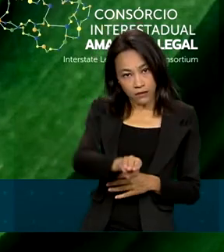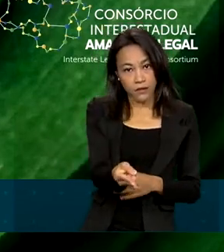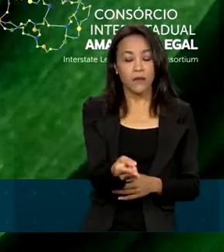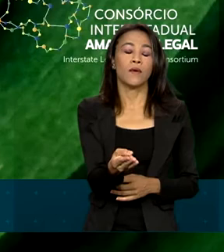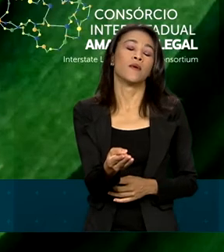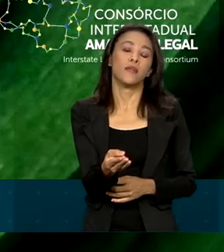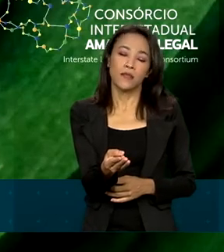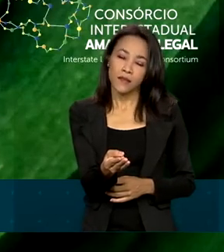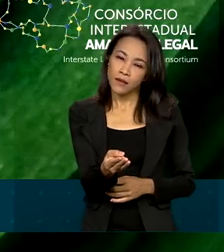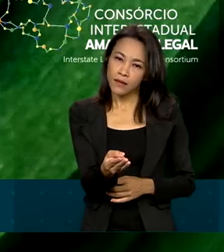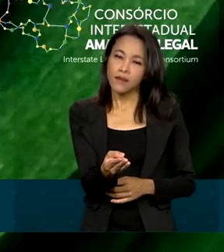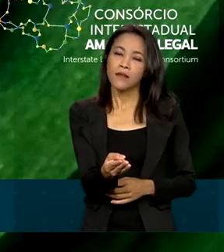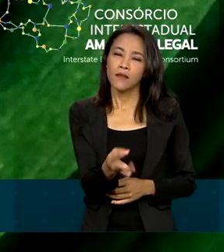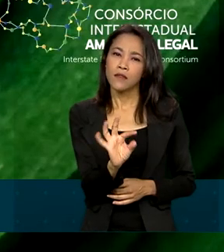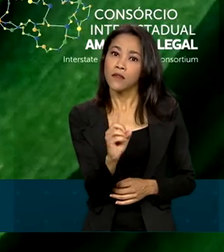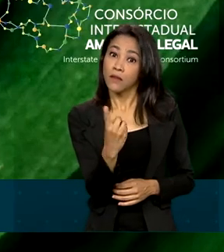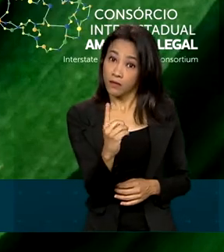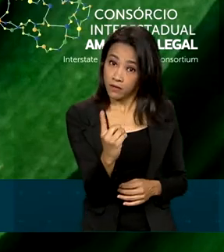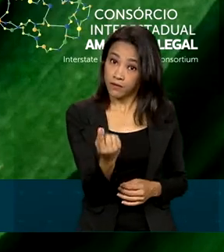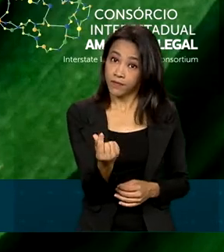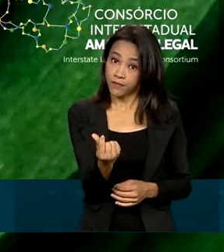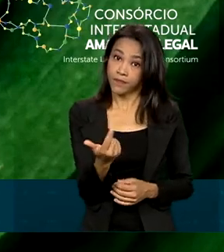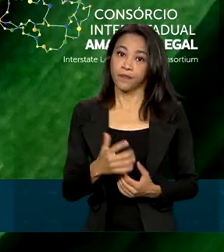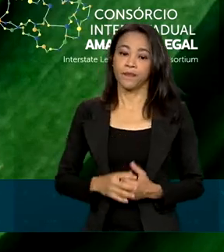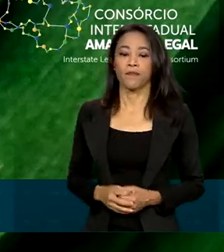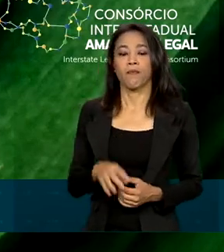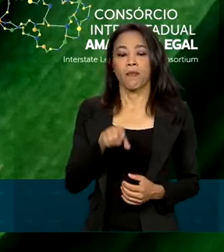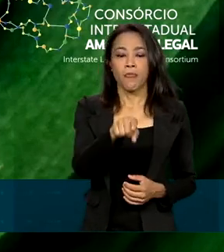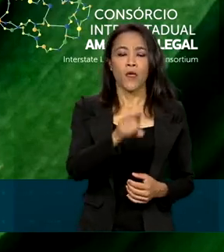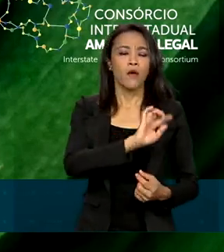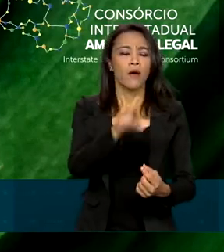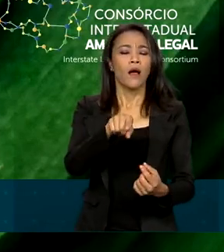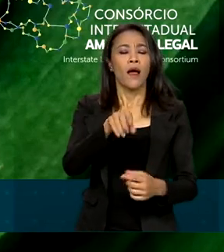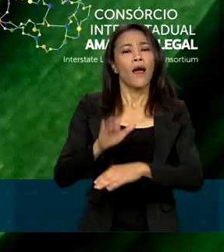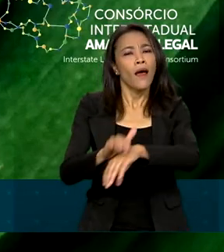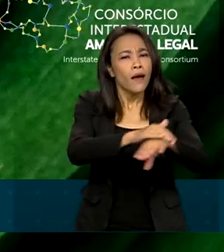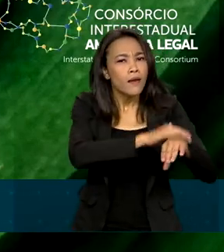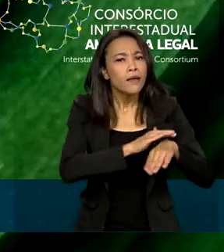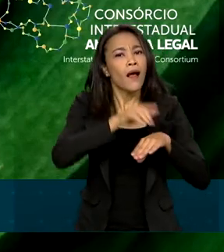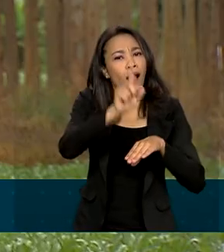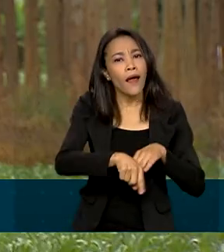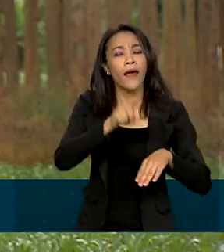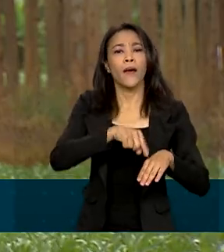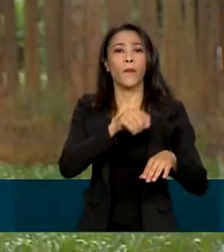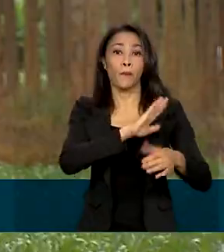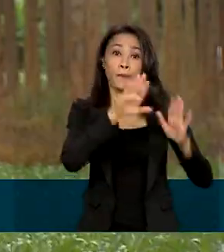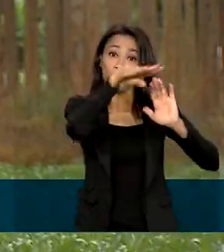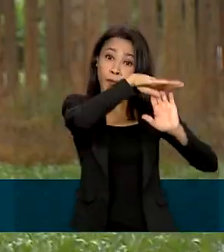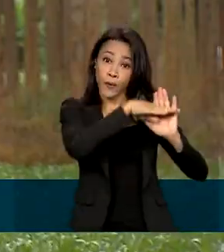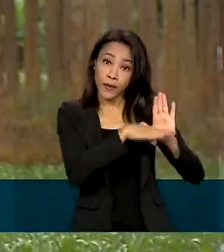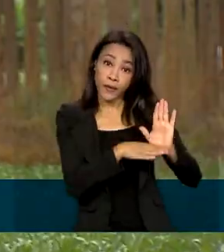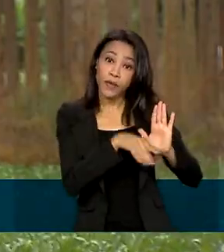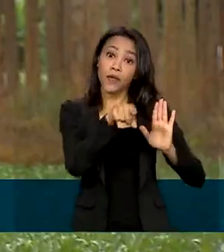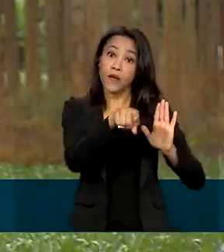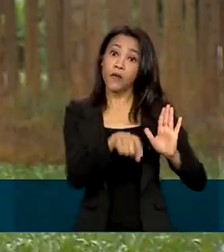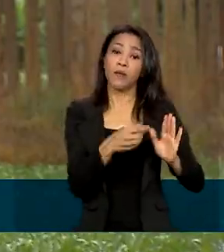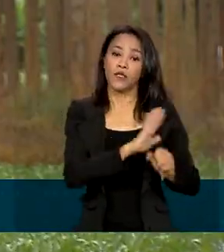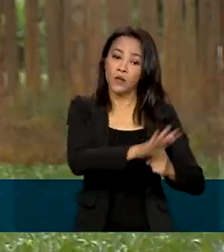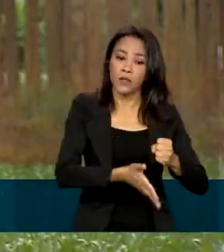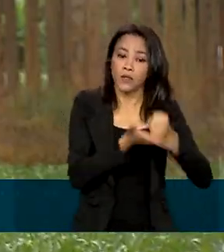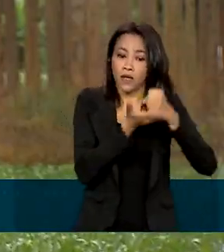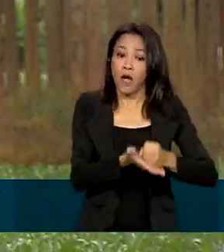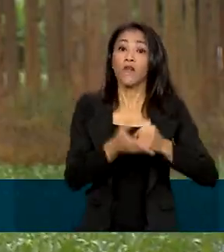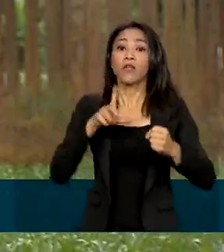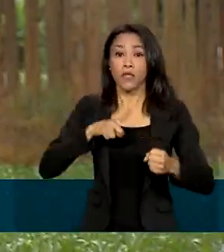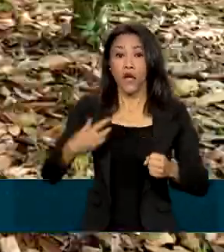de dólares. A iniciativa faz parte do Programa Rural Sustentável, que está presente em 21% do